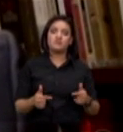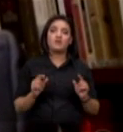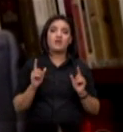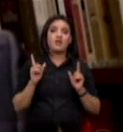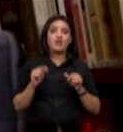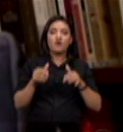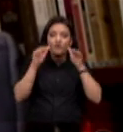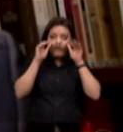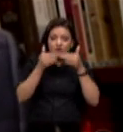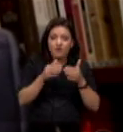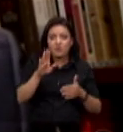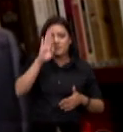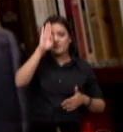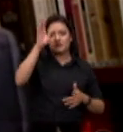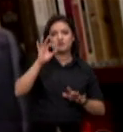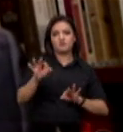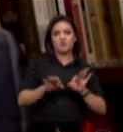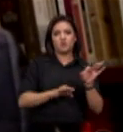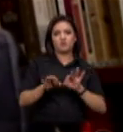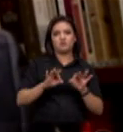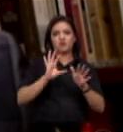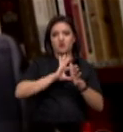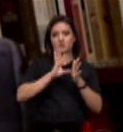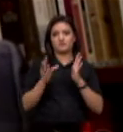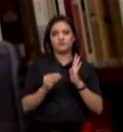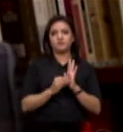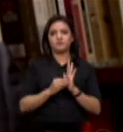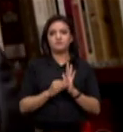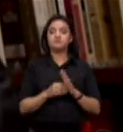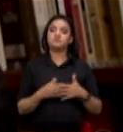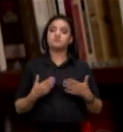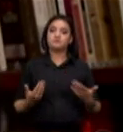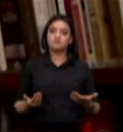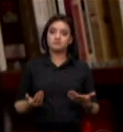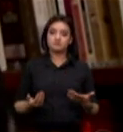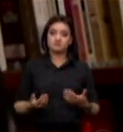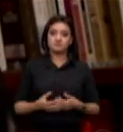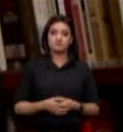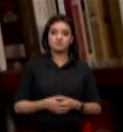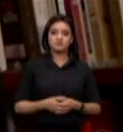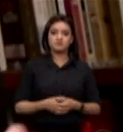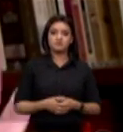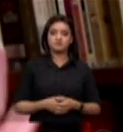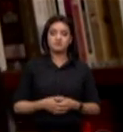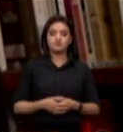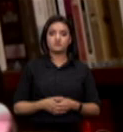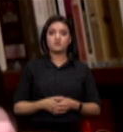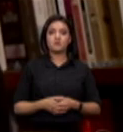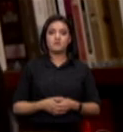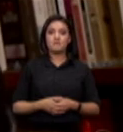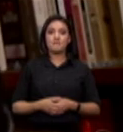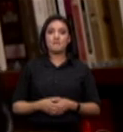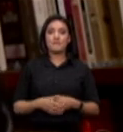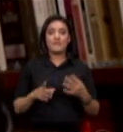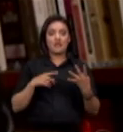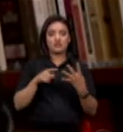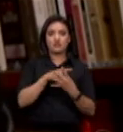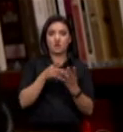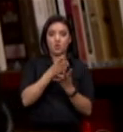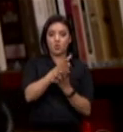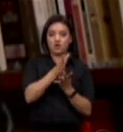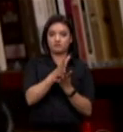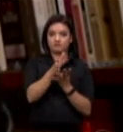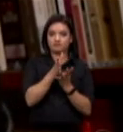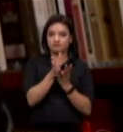principal do nosso plano Amazônia dessa forma o plano Amazônia vai priorizar quatro frentes de